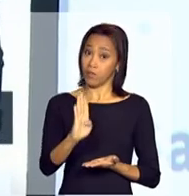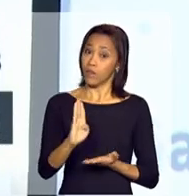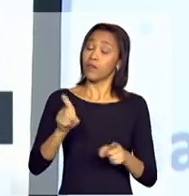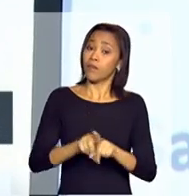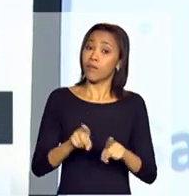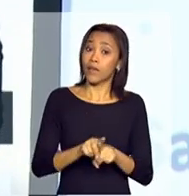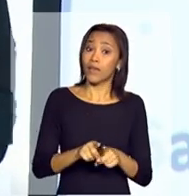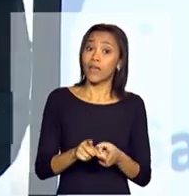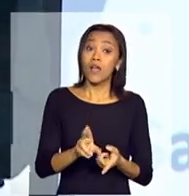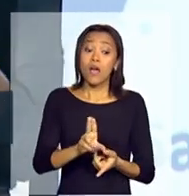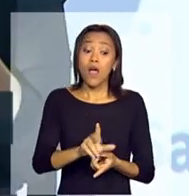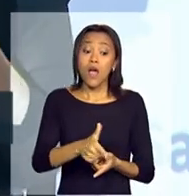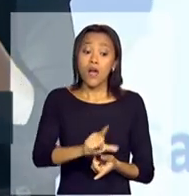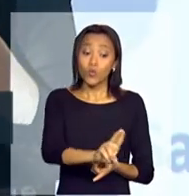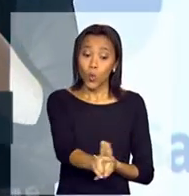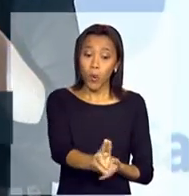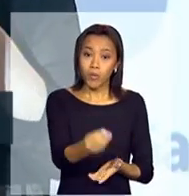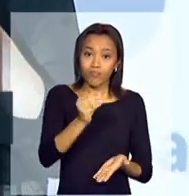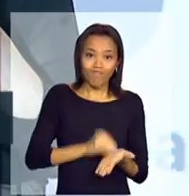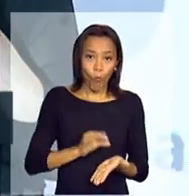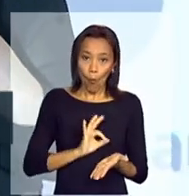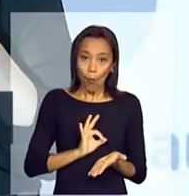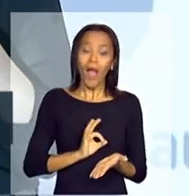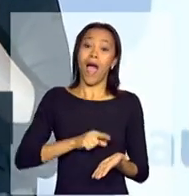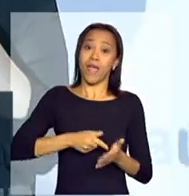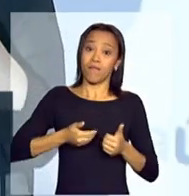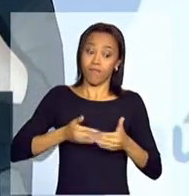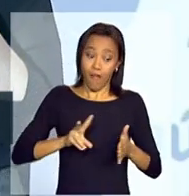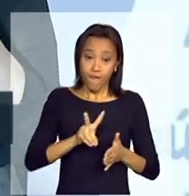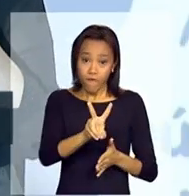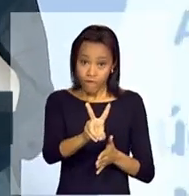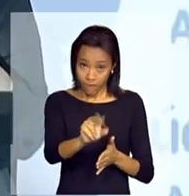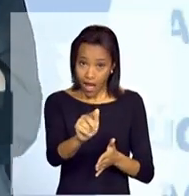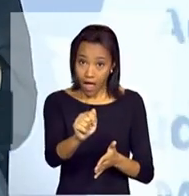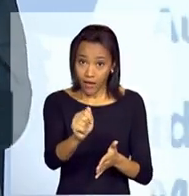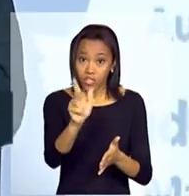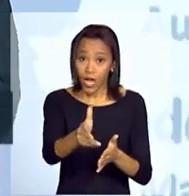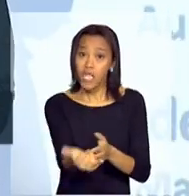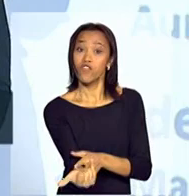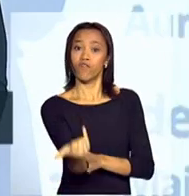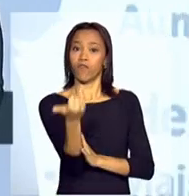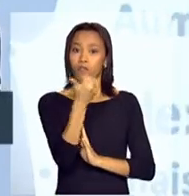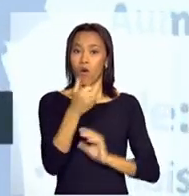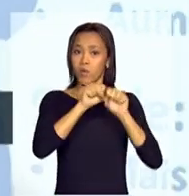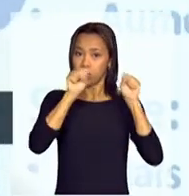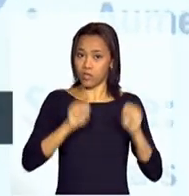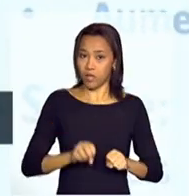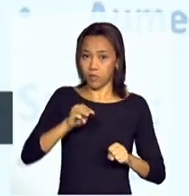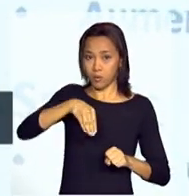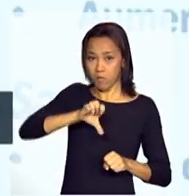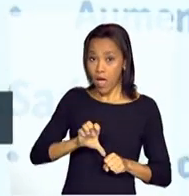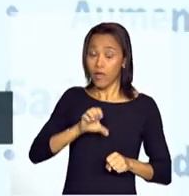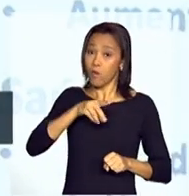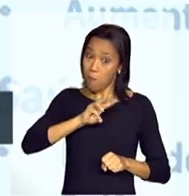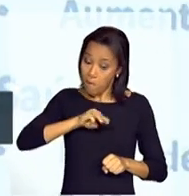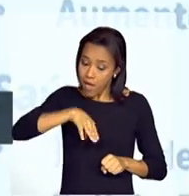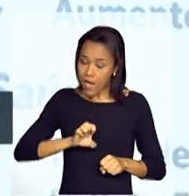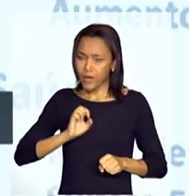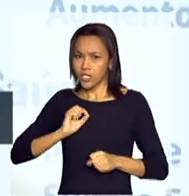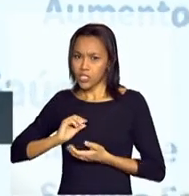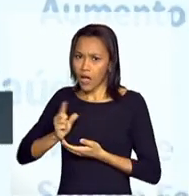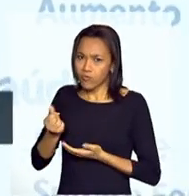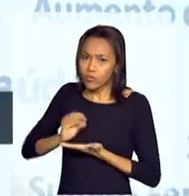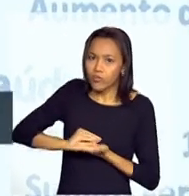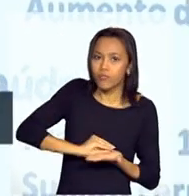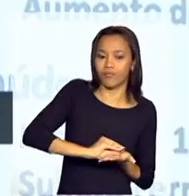antes do nome dessa criança aparecer lá no censo. Então, abriu a vaga, informa o sistema do MEC, o MEC começa a repassar o